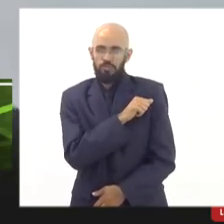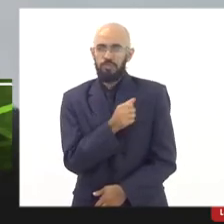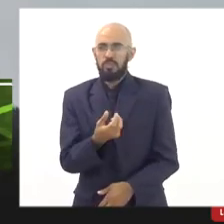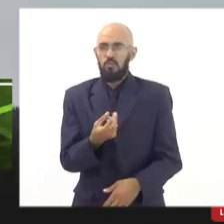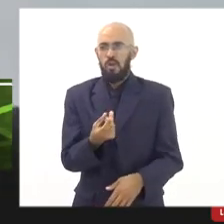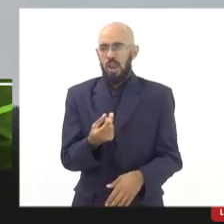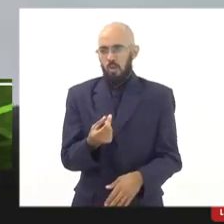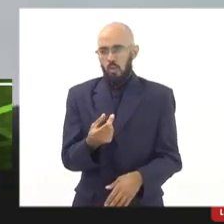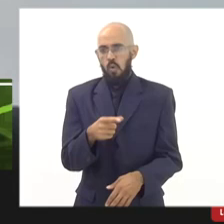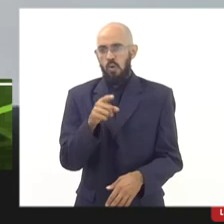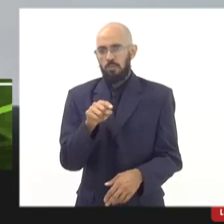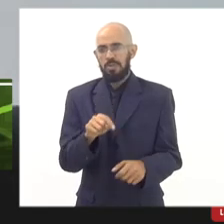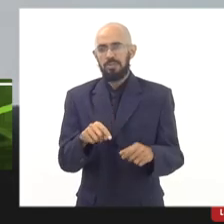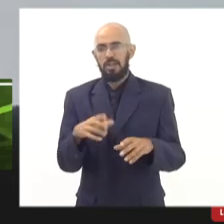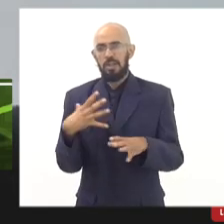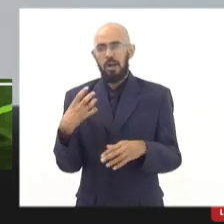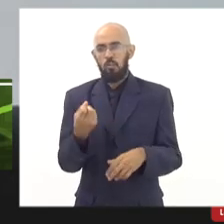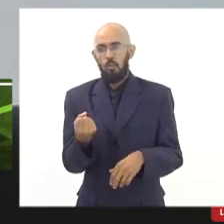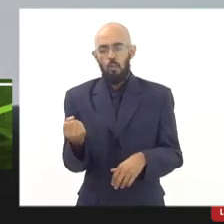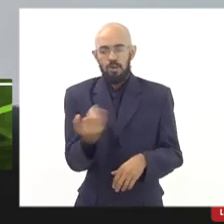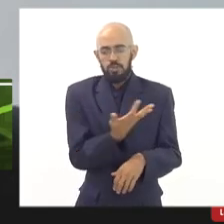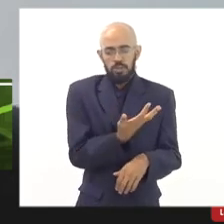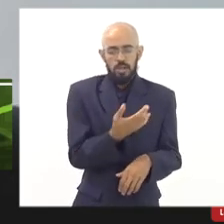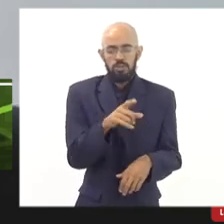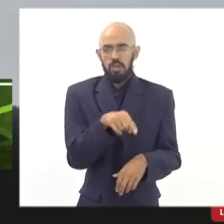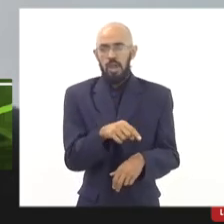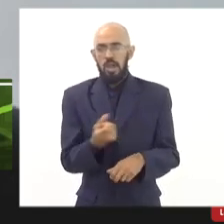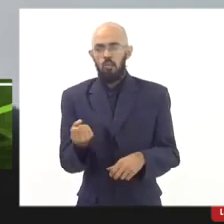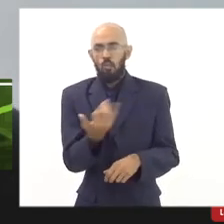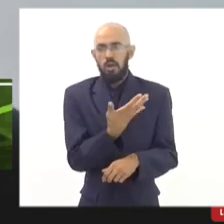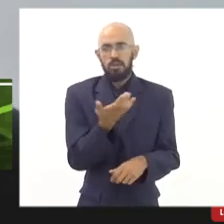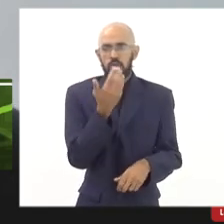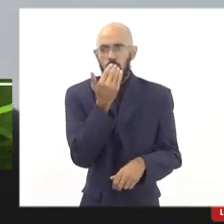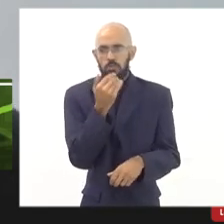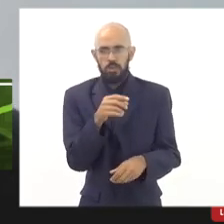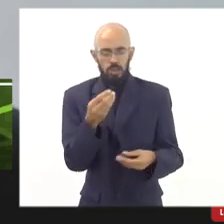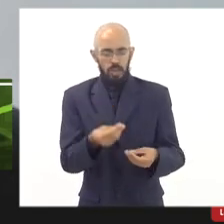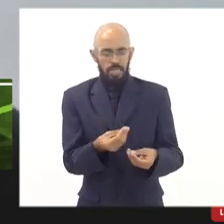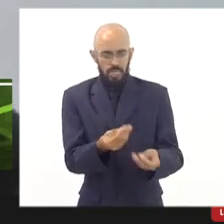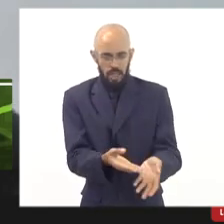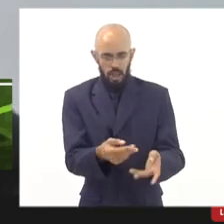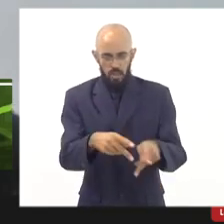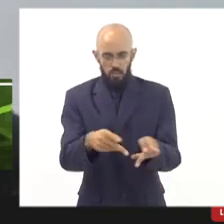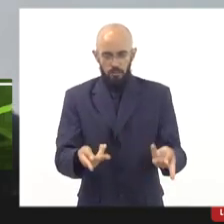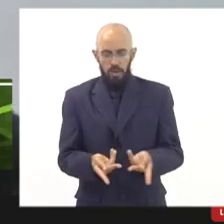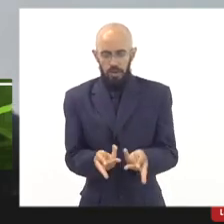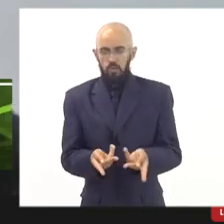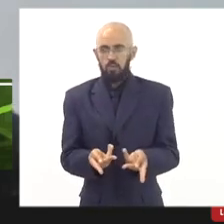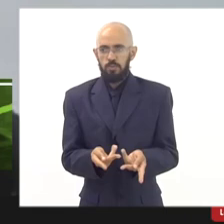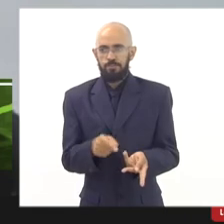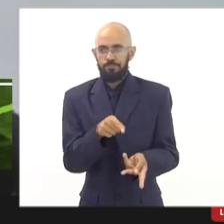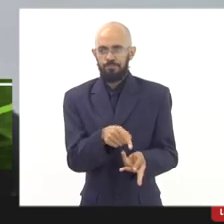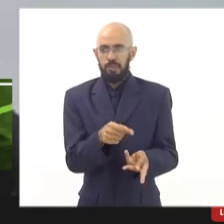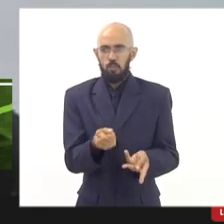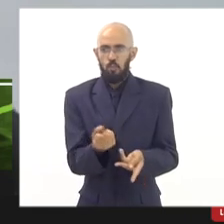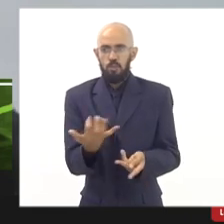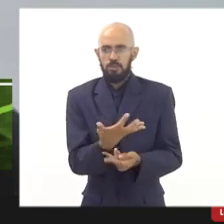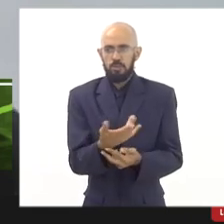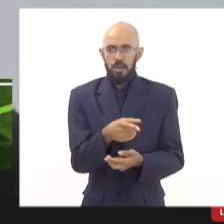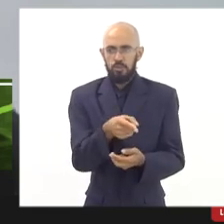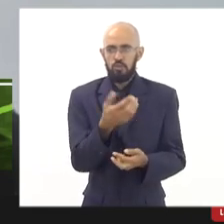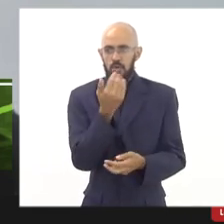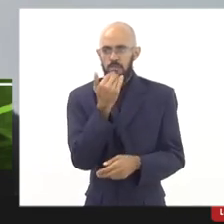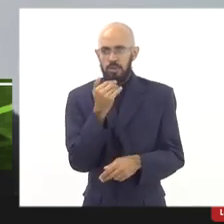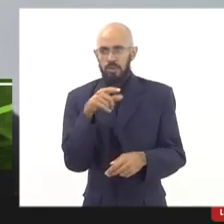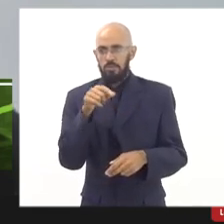também a quantidade da per capita, que é a quantidade de comida que é colocada no prato. a quantidade de comida que colocada no prato, por